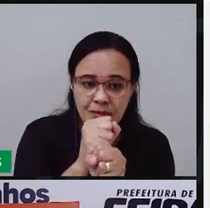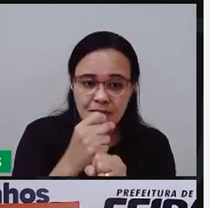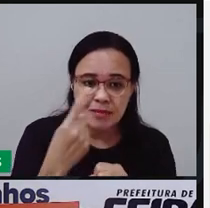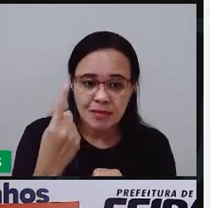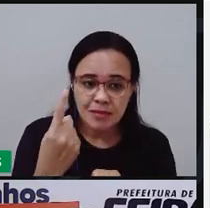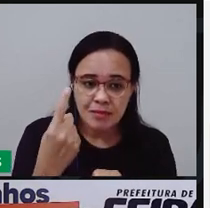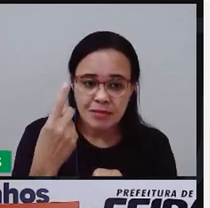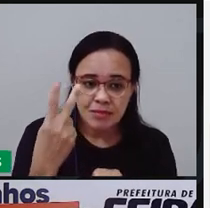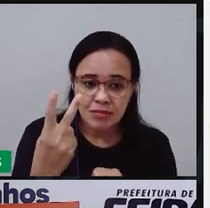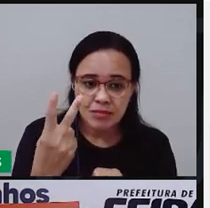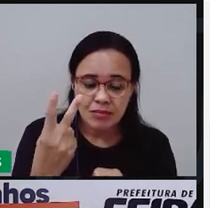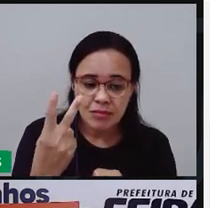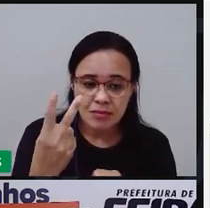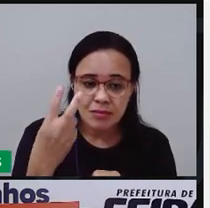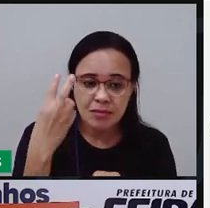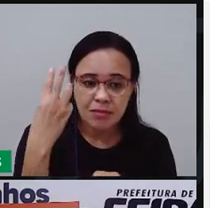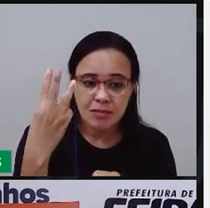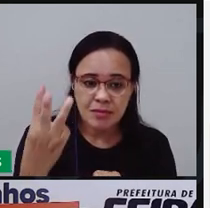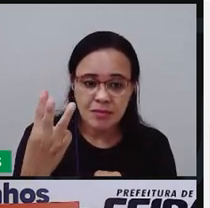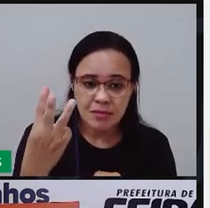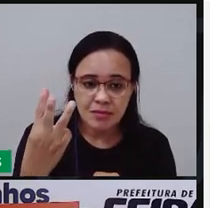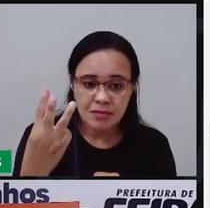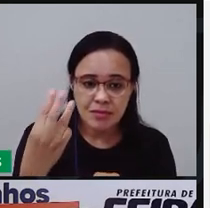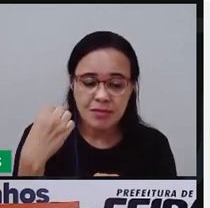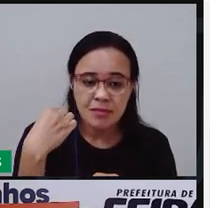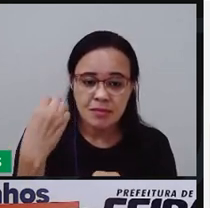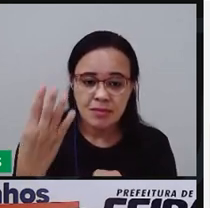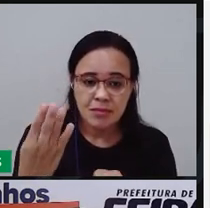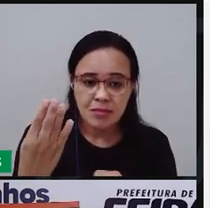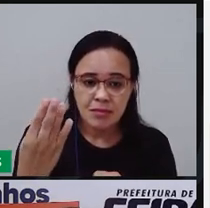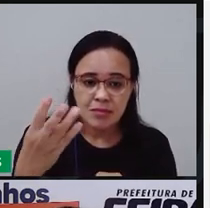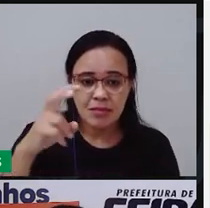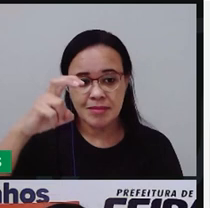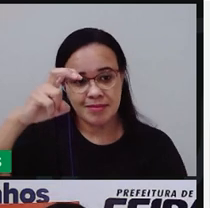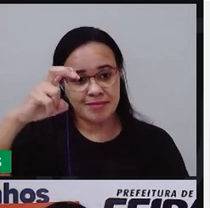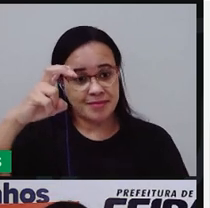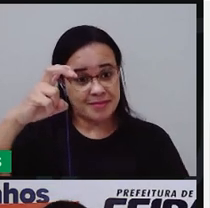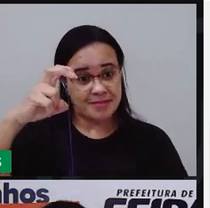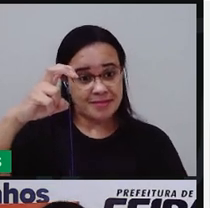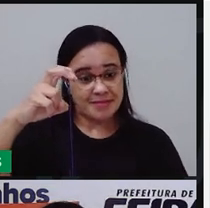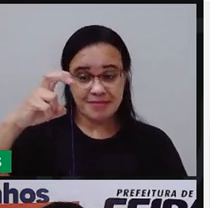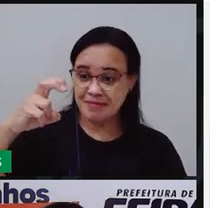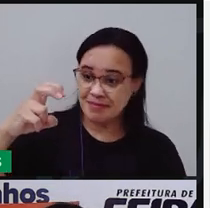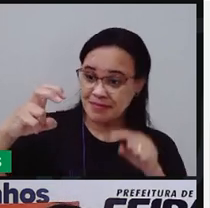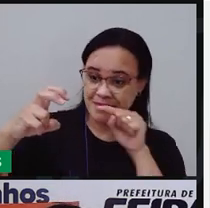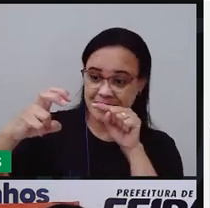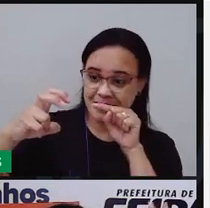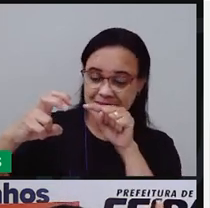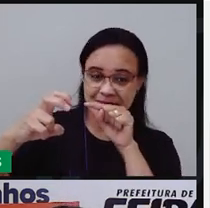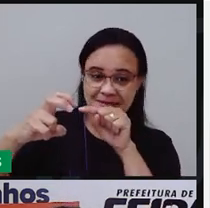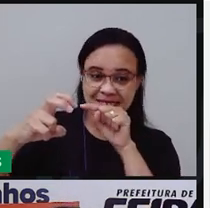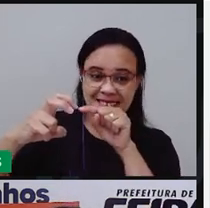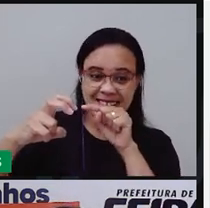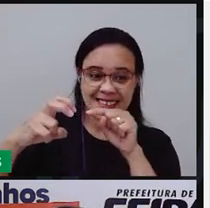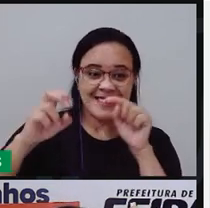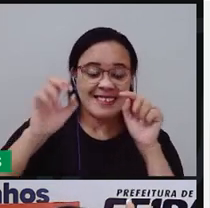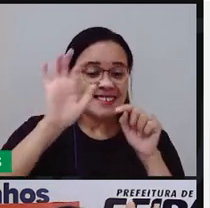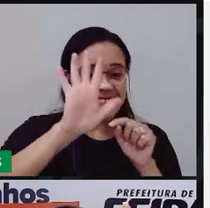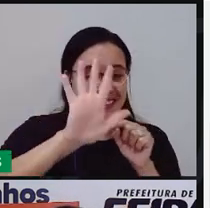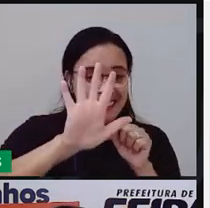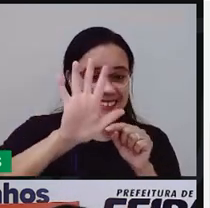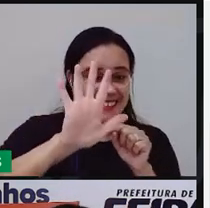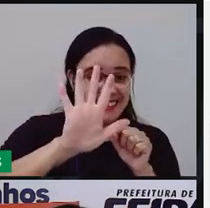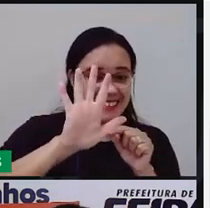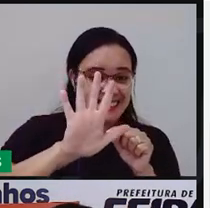Um, dois, três, quatro, cinco. Um, Cinco,